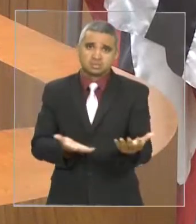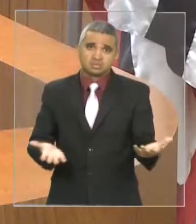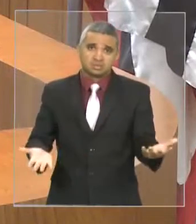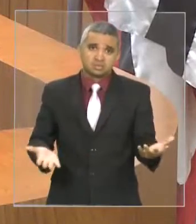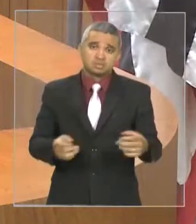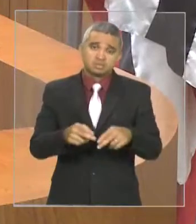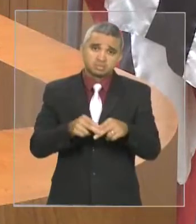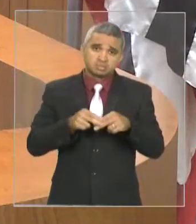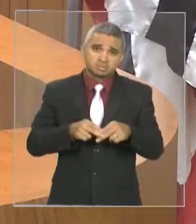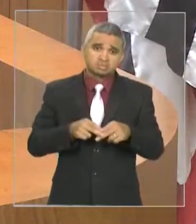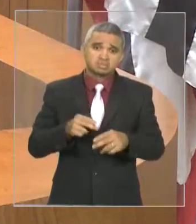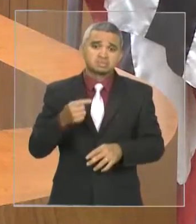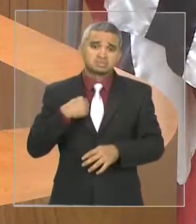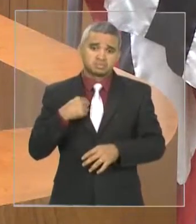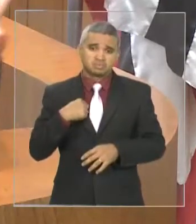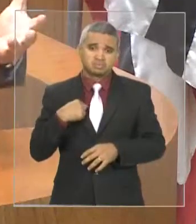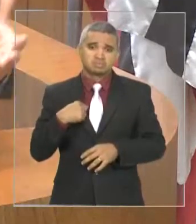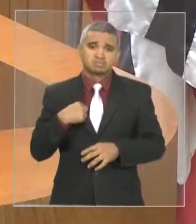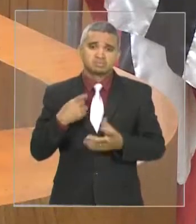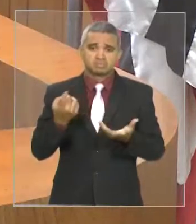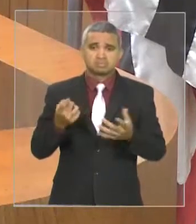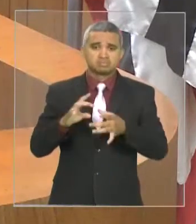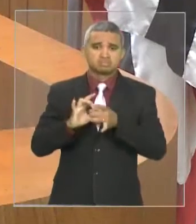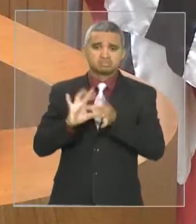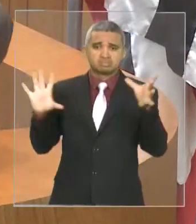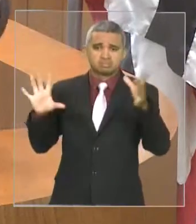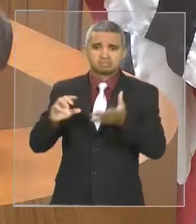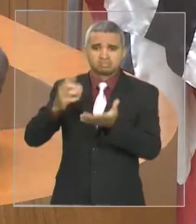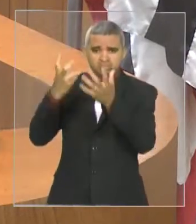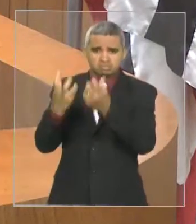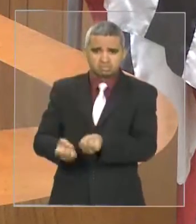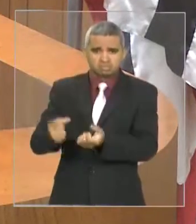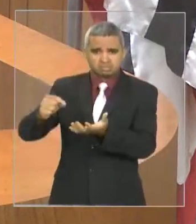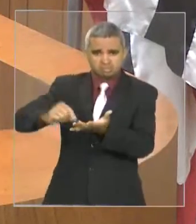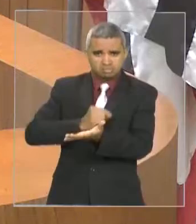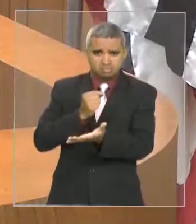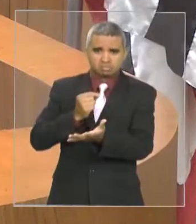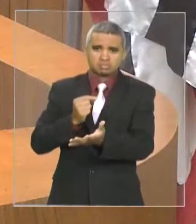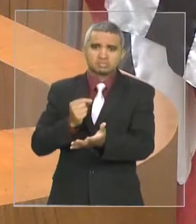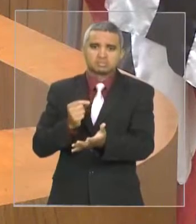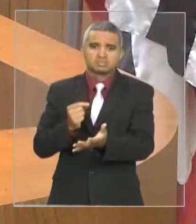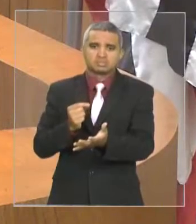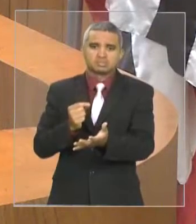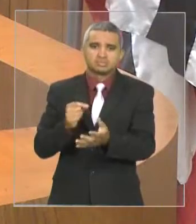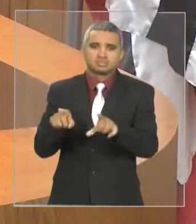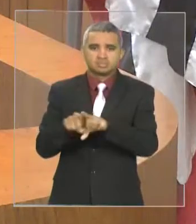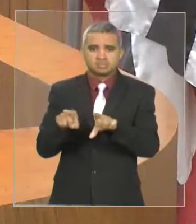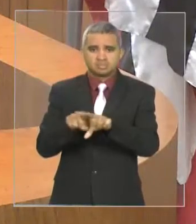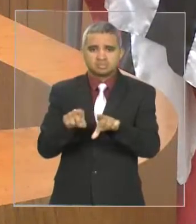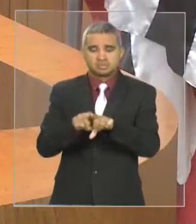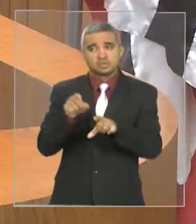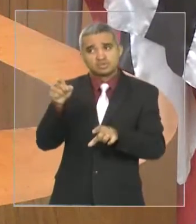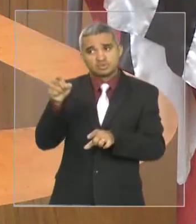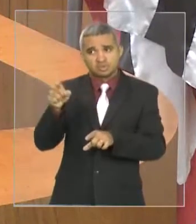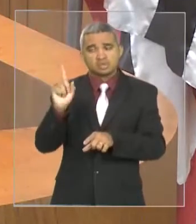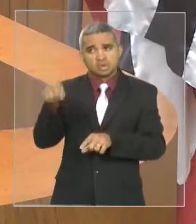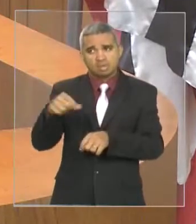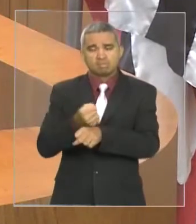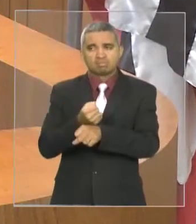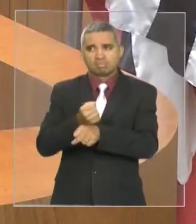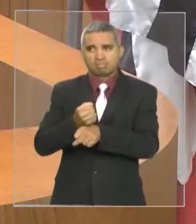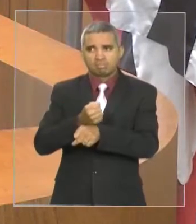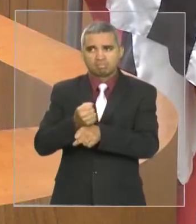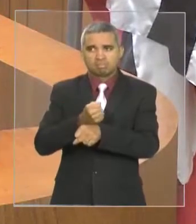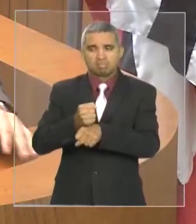por que assinar essa CPI? coloca à disposição de vossa excelência? Sei que vossa excelência, não por acaso é o decano dessa casa,